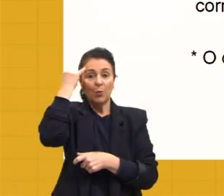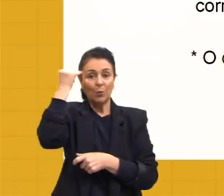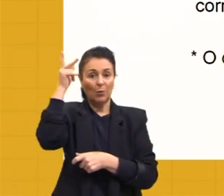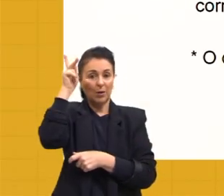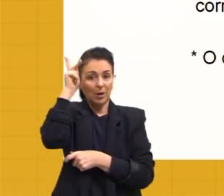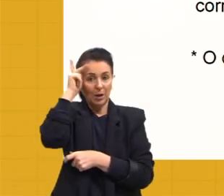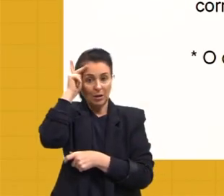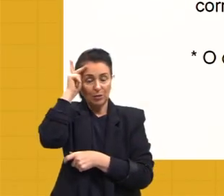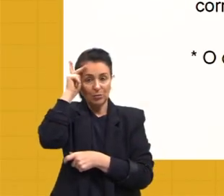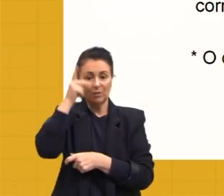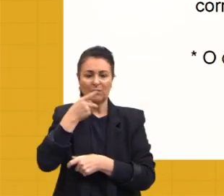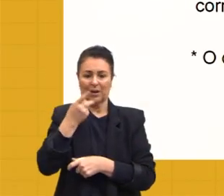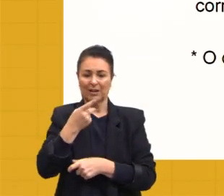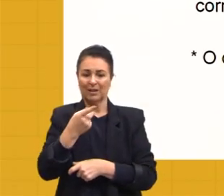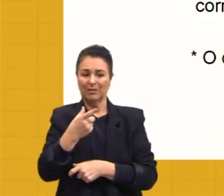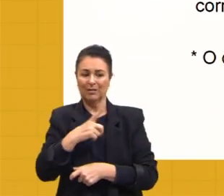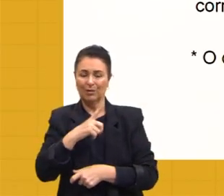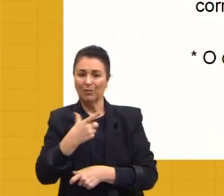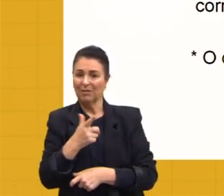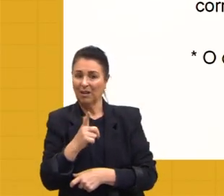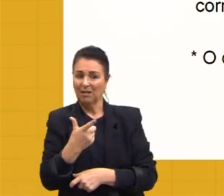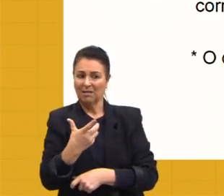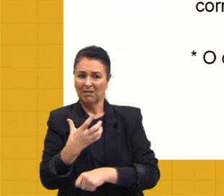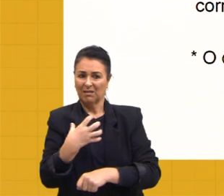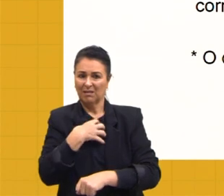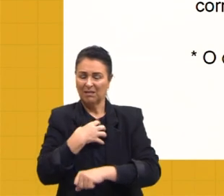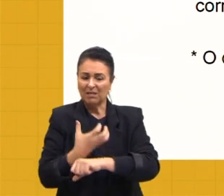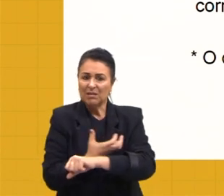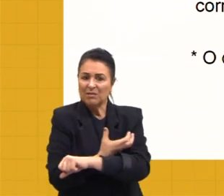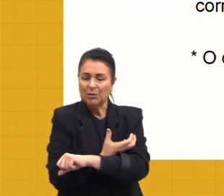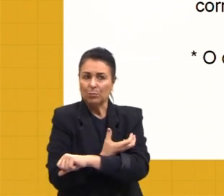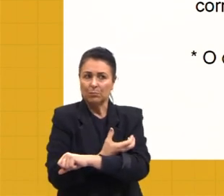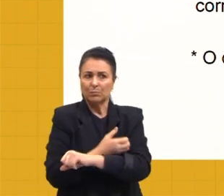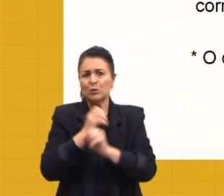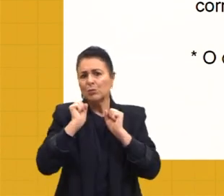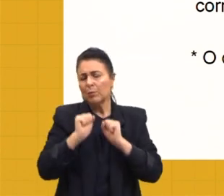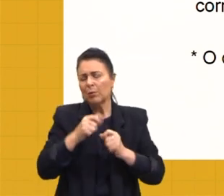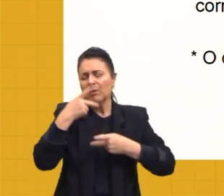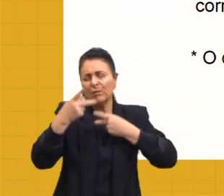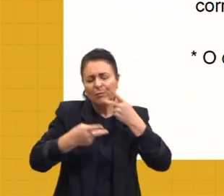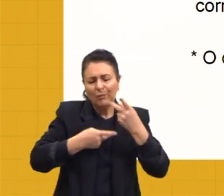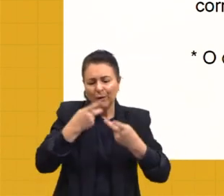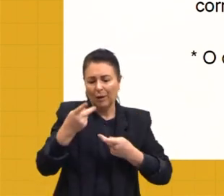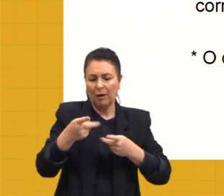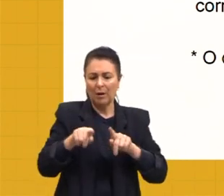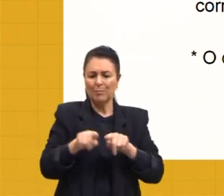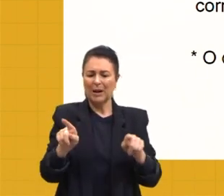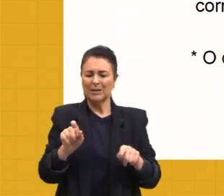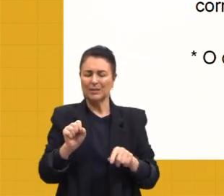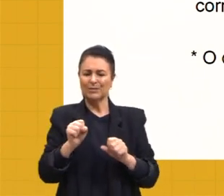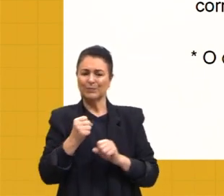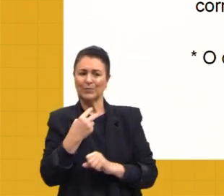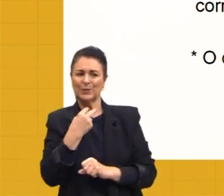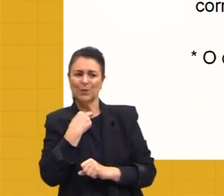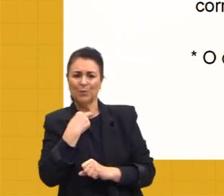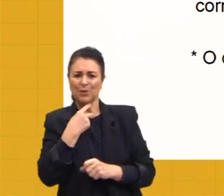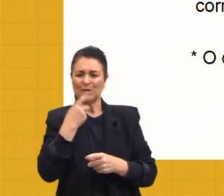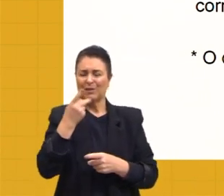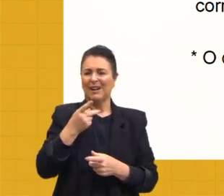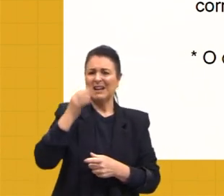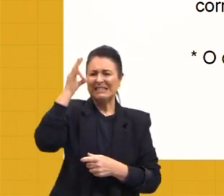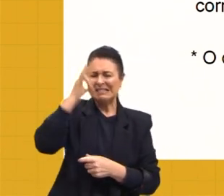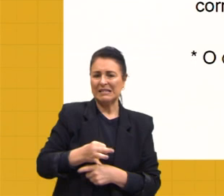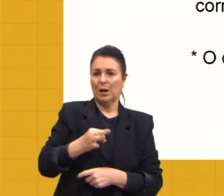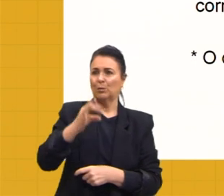vem pelos sentidos, nós não podemos, podemos até falar, mas não podemos afirmar. Deus, liberdade,